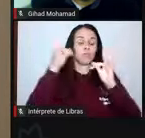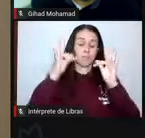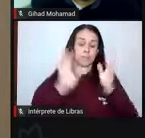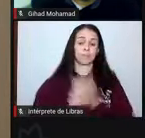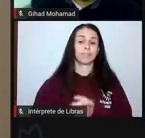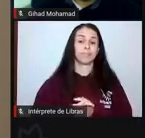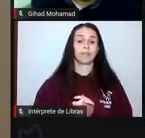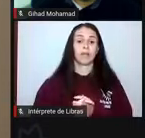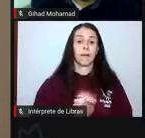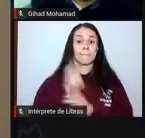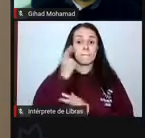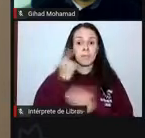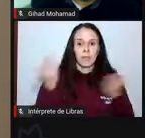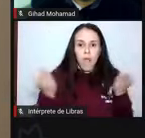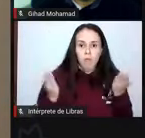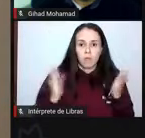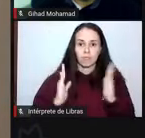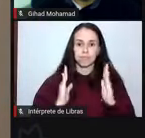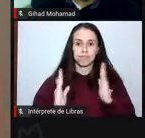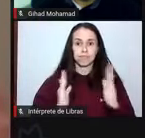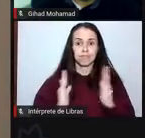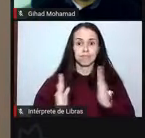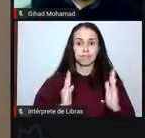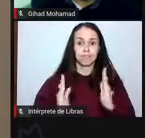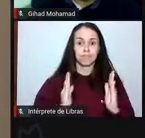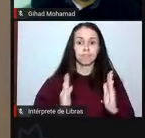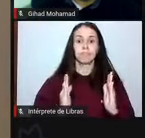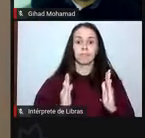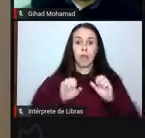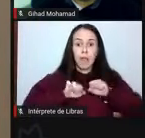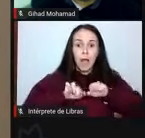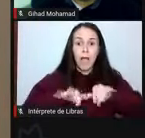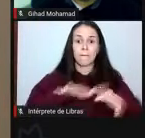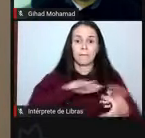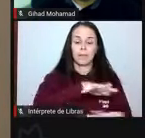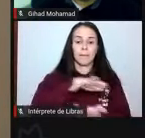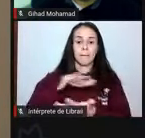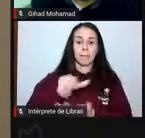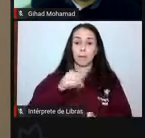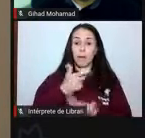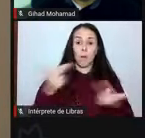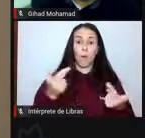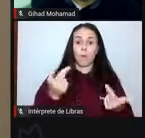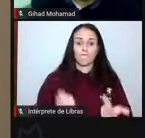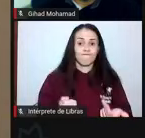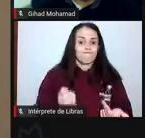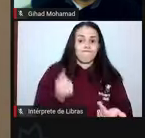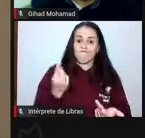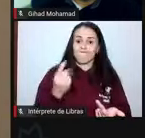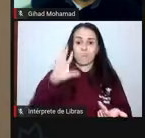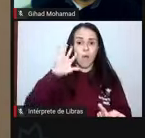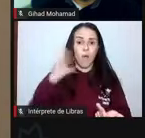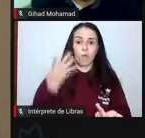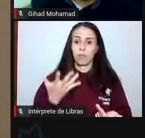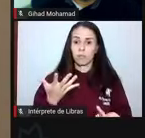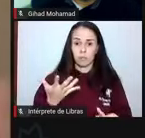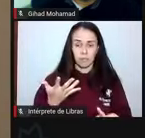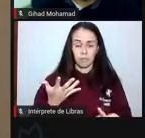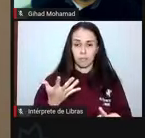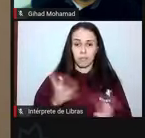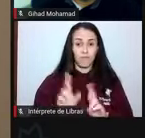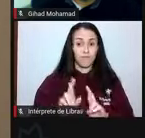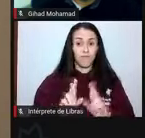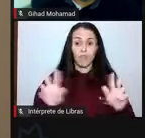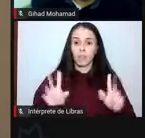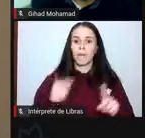a uma pandemia, uma coisa completamente surreal que está acontecendo, com a expectativa de que a pandemia